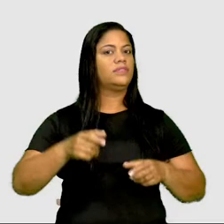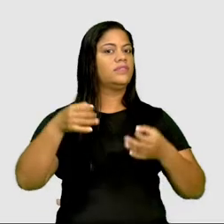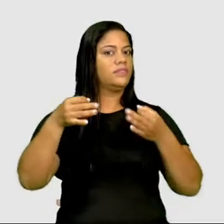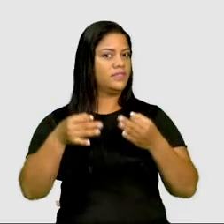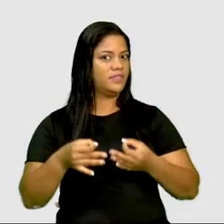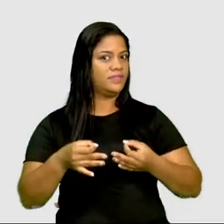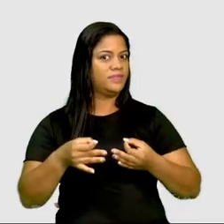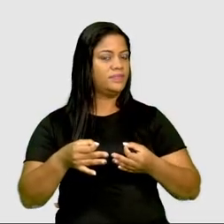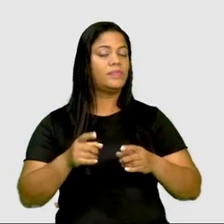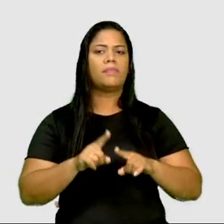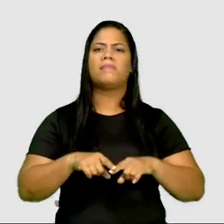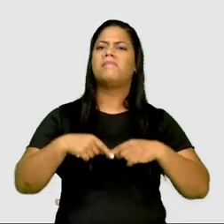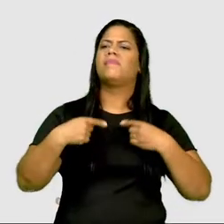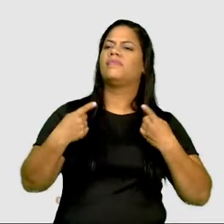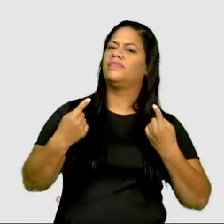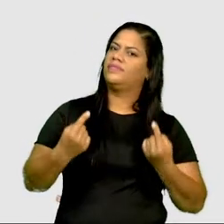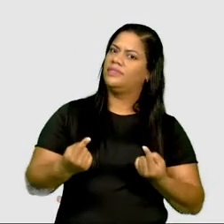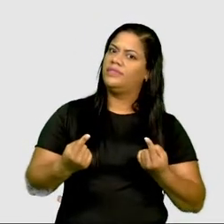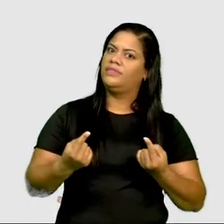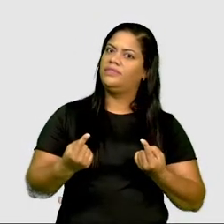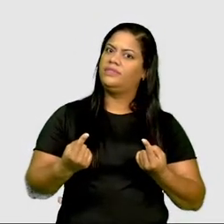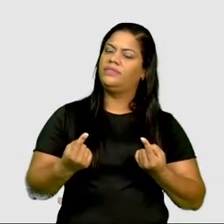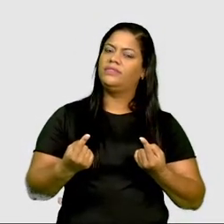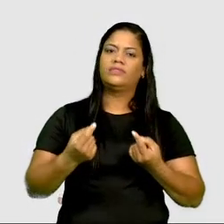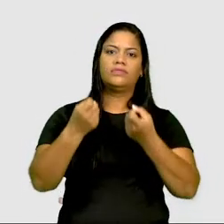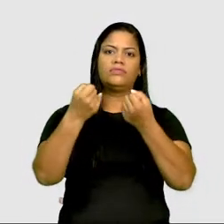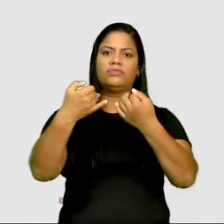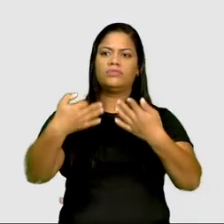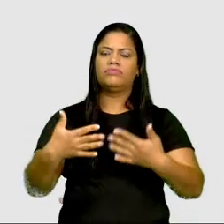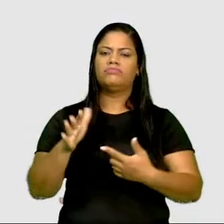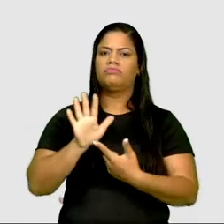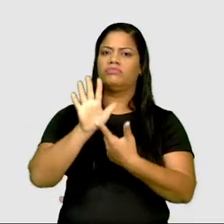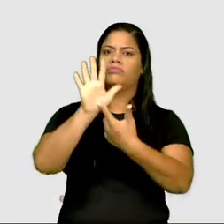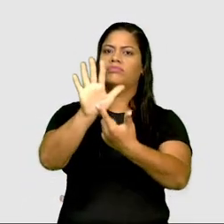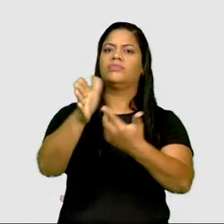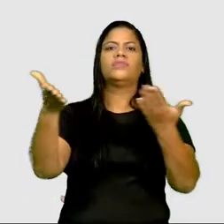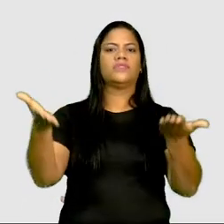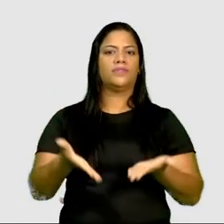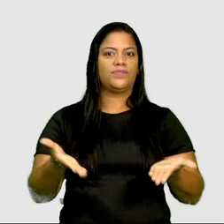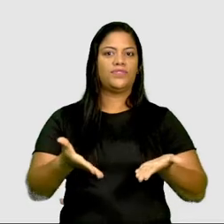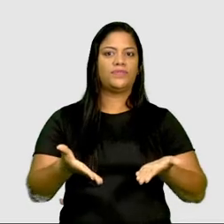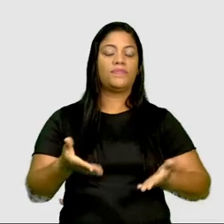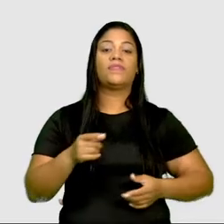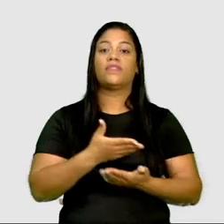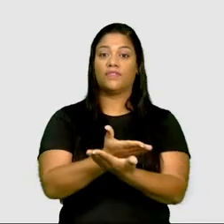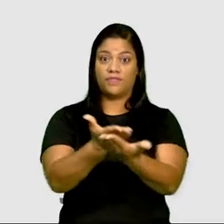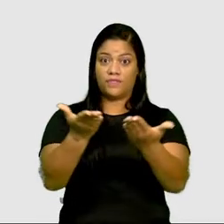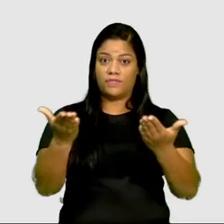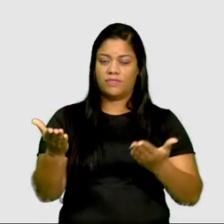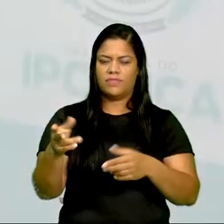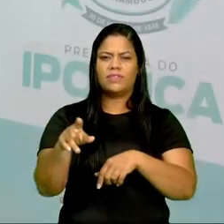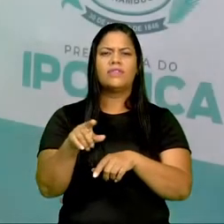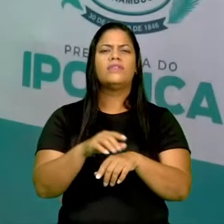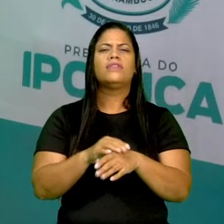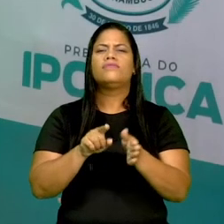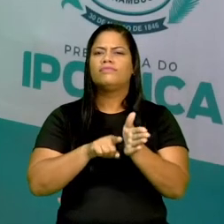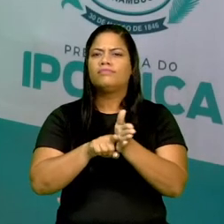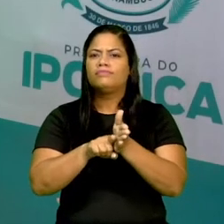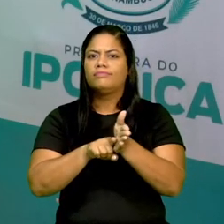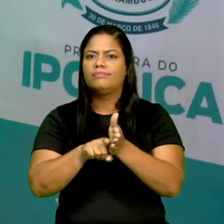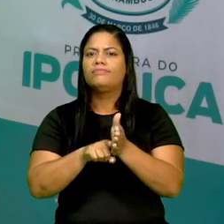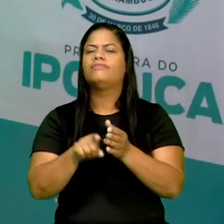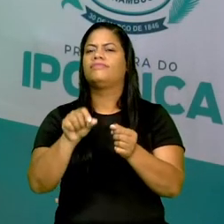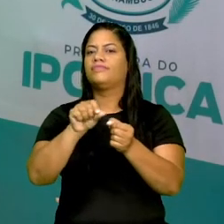certo? Mas que não foi falado aqui na nossa aula. Então, vocês vão pesquisar o que eles